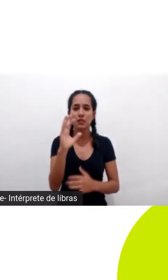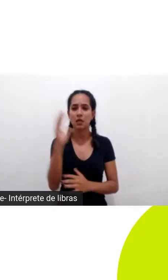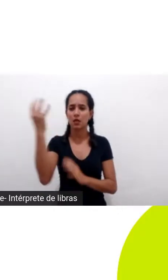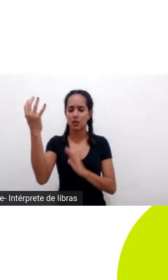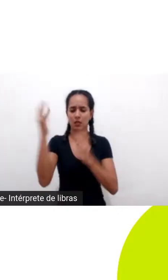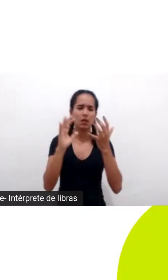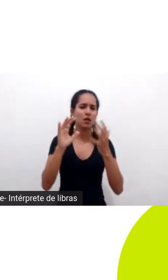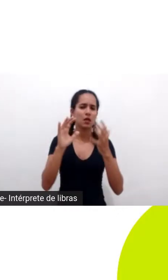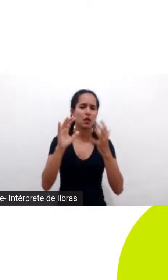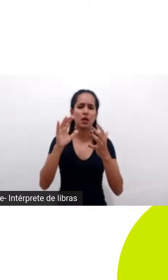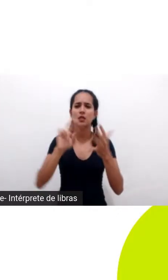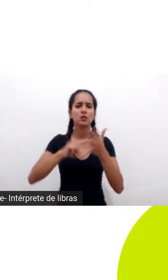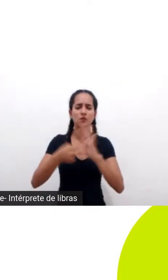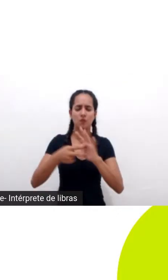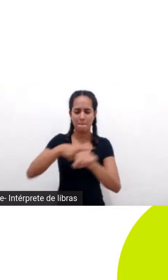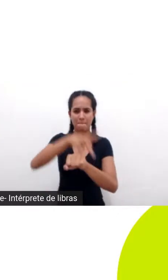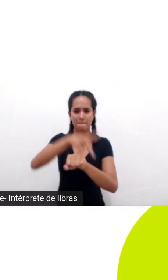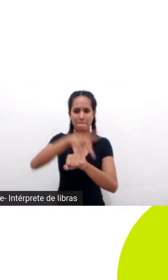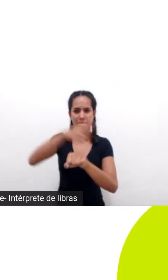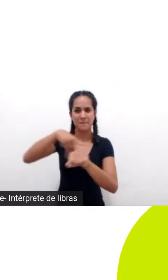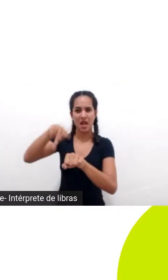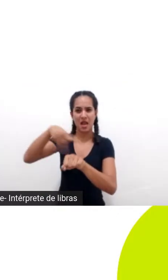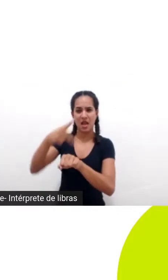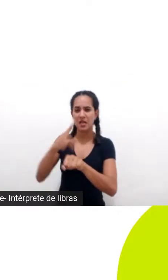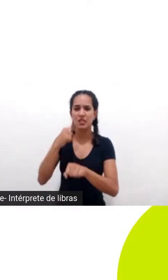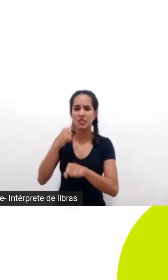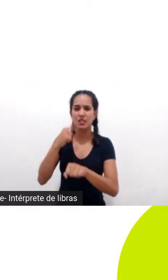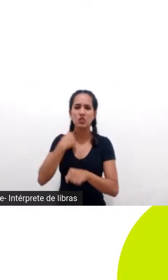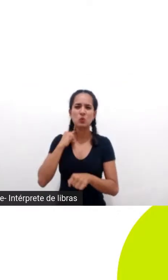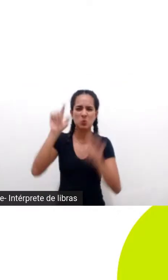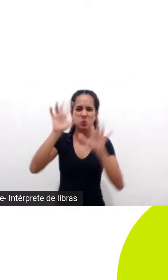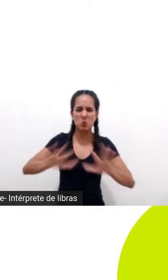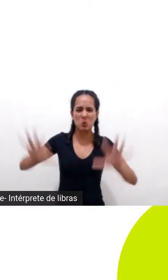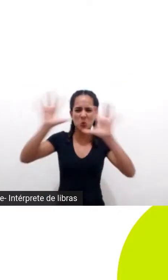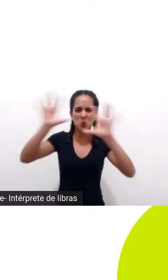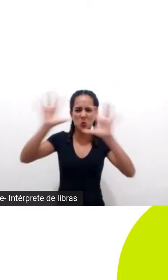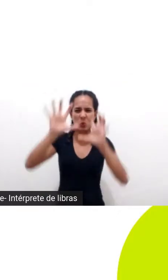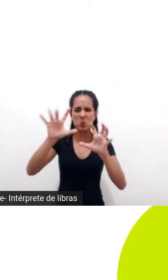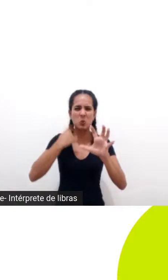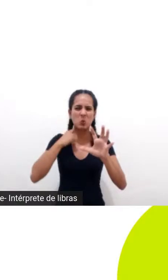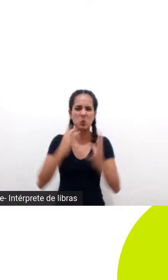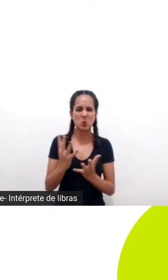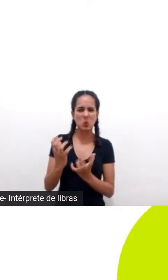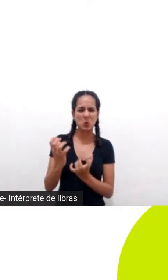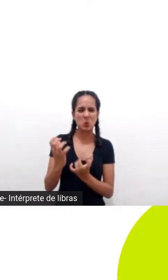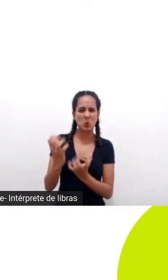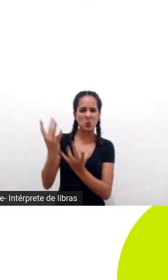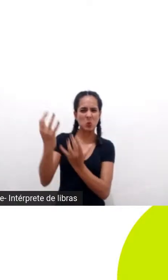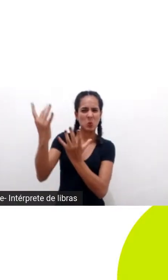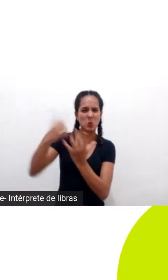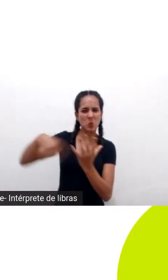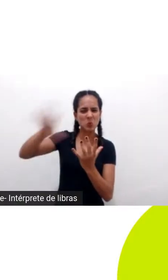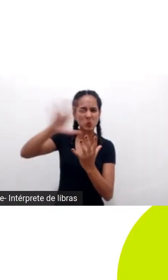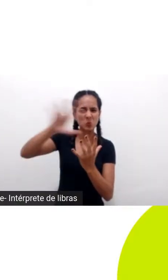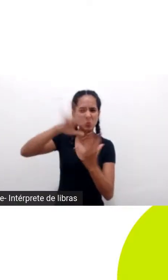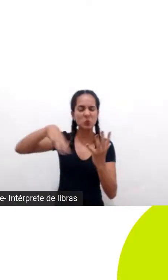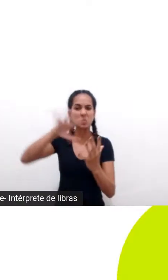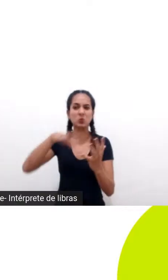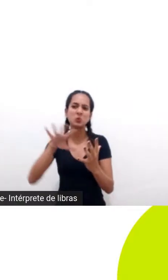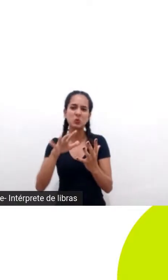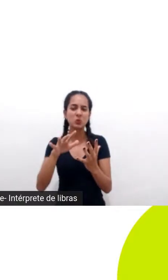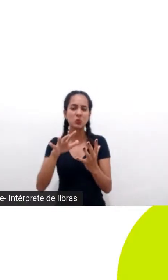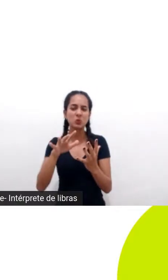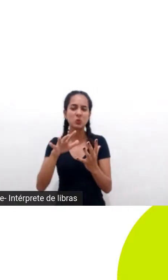combustíveis fósseis e gases de efeito espufa na atmosfera jogando energia na atmosfera que seriam esses pequenos socos e uma hora ele vai